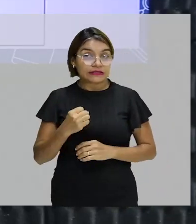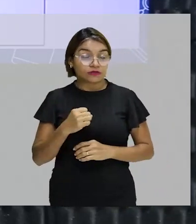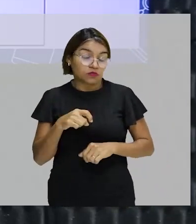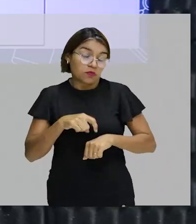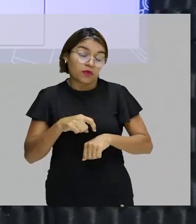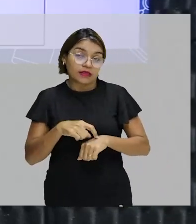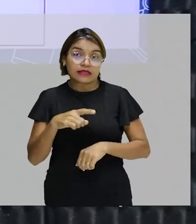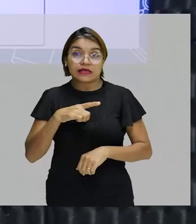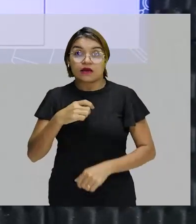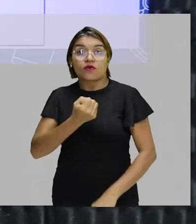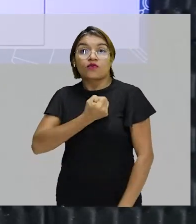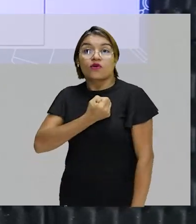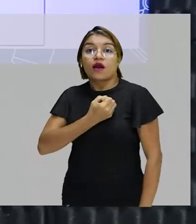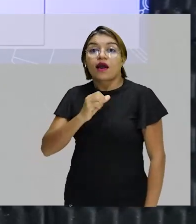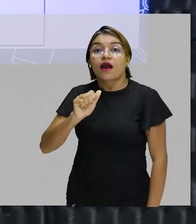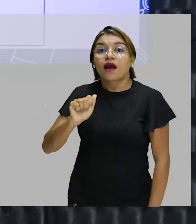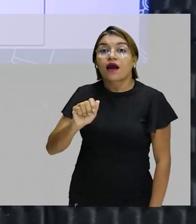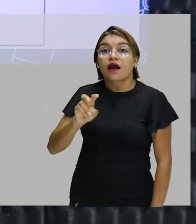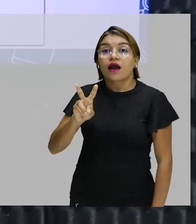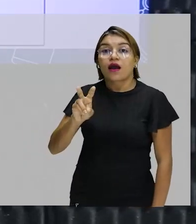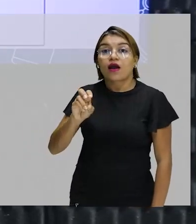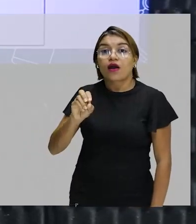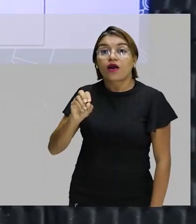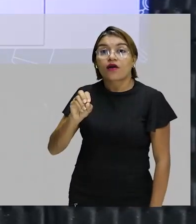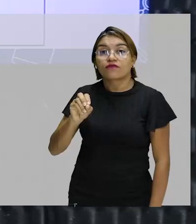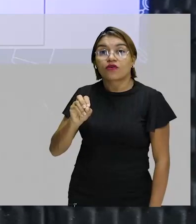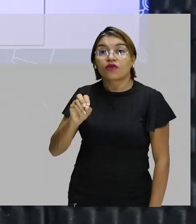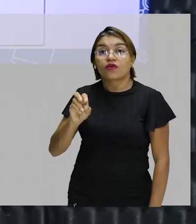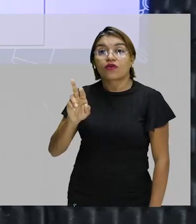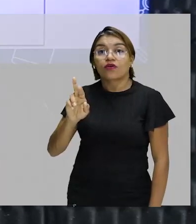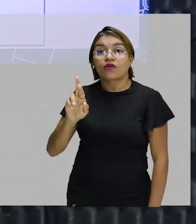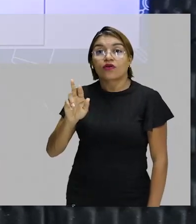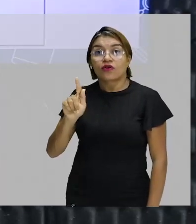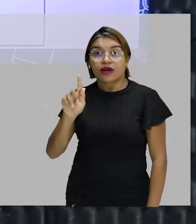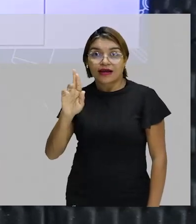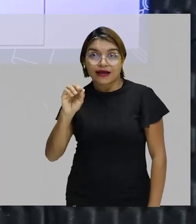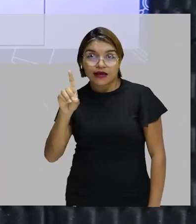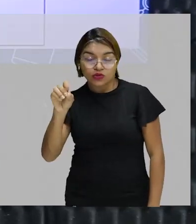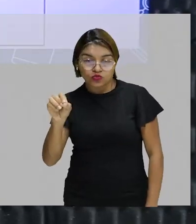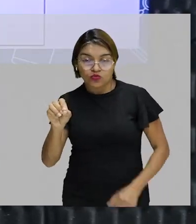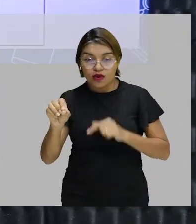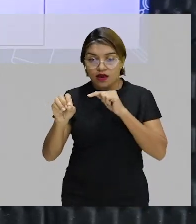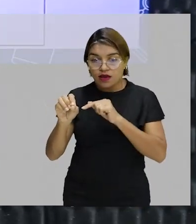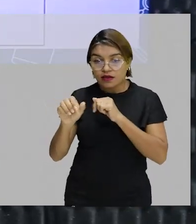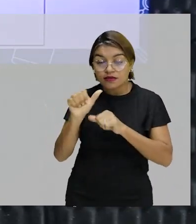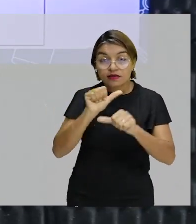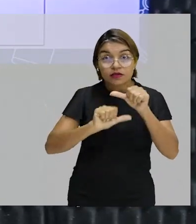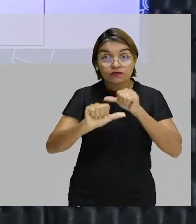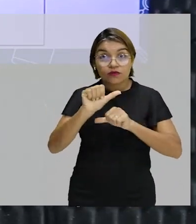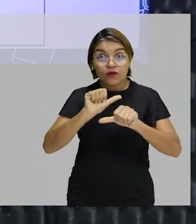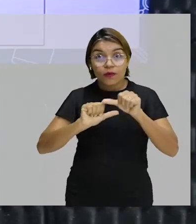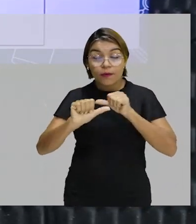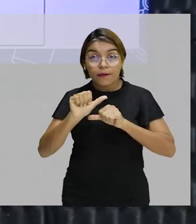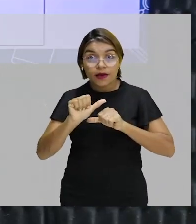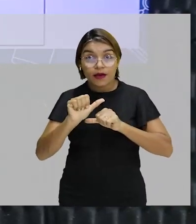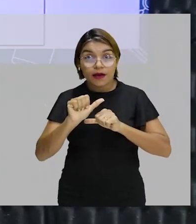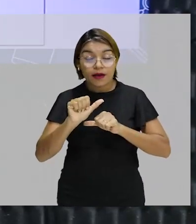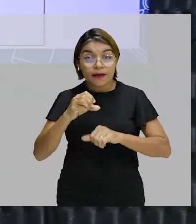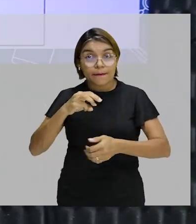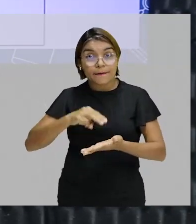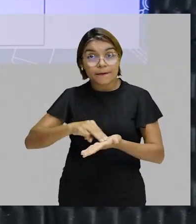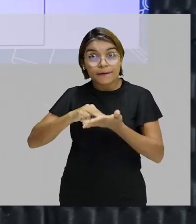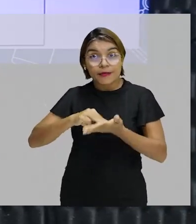o número de avogado, esse número, ele vai transformar essa unidade de massa atômica em gramas.